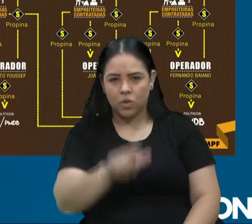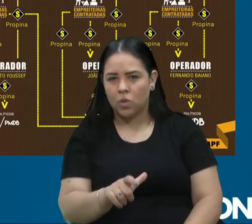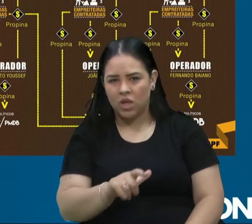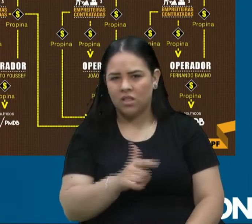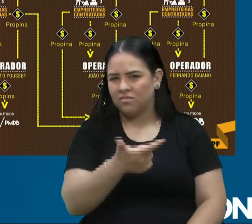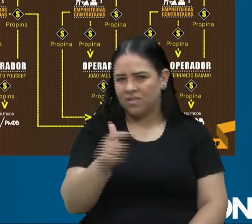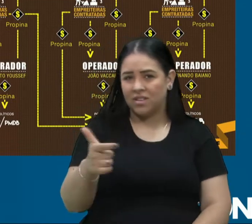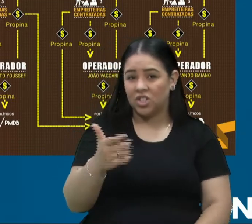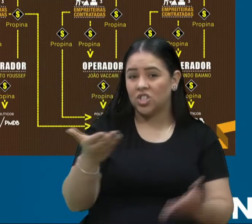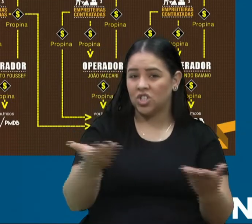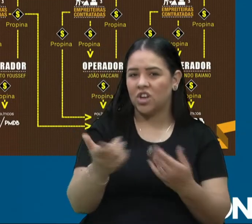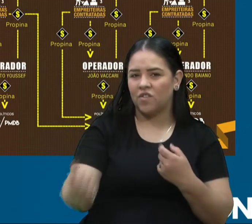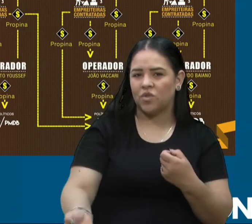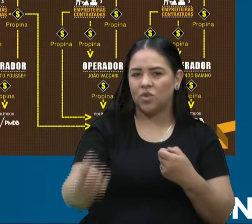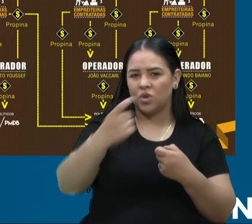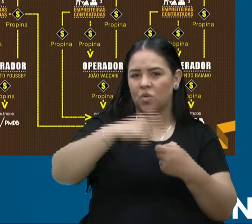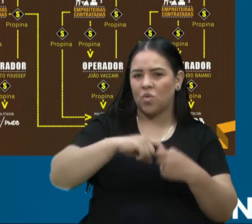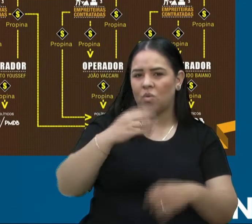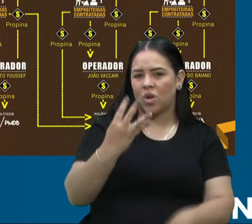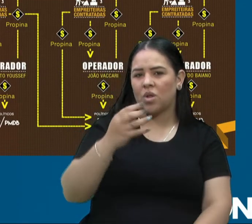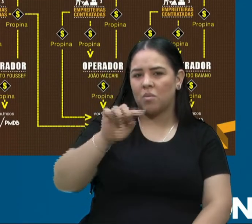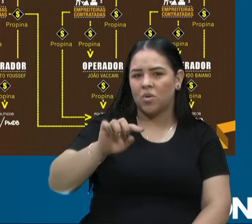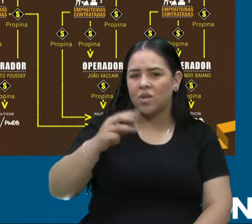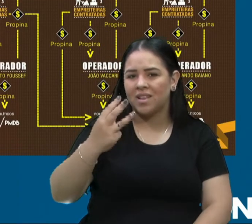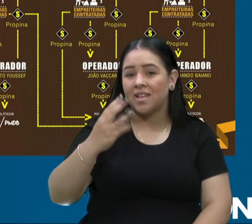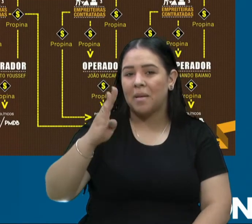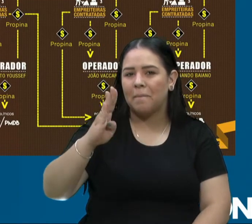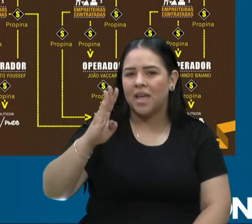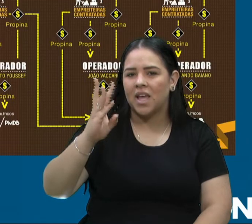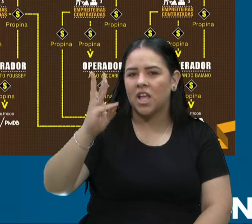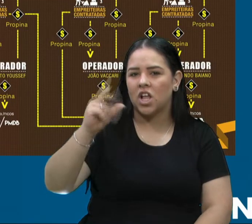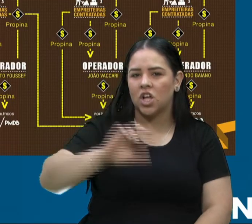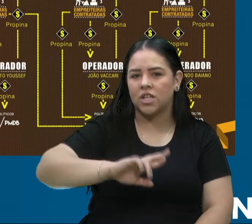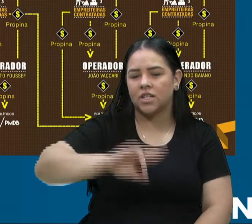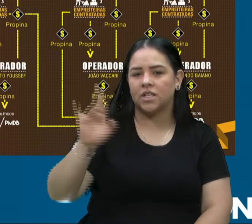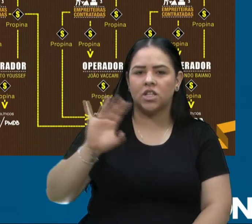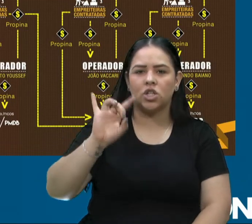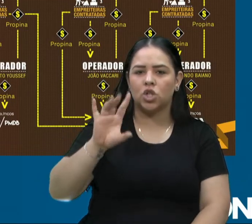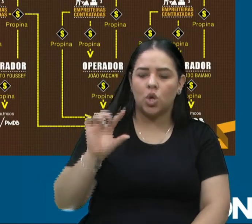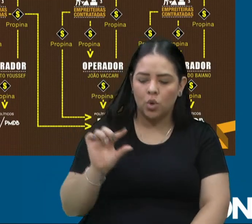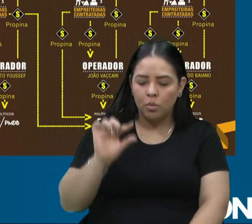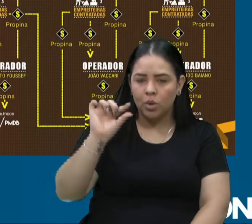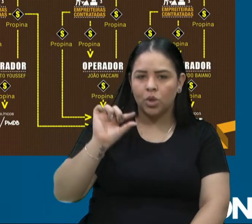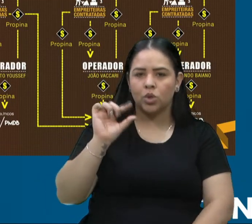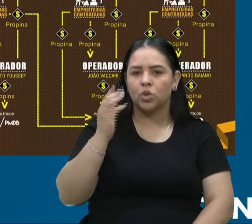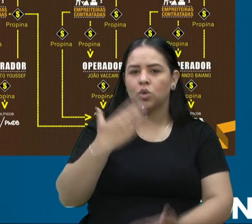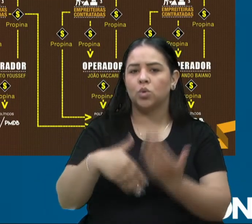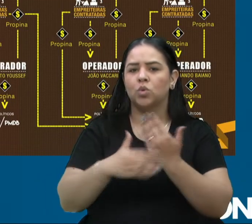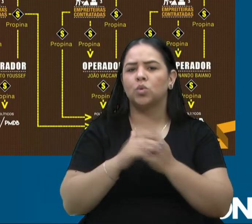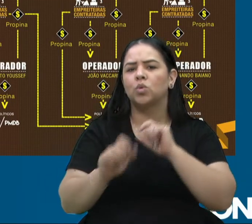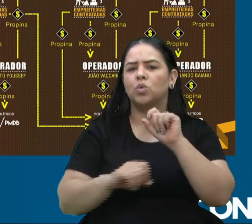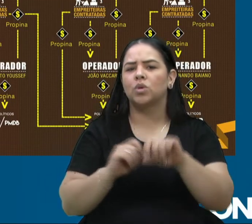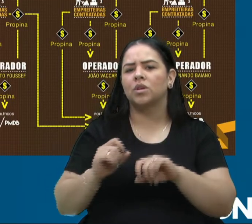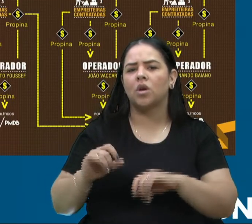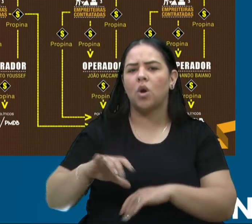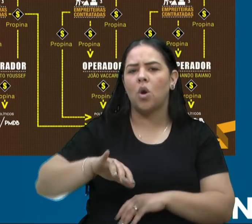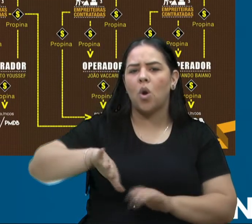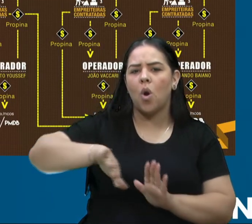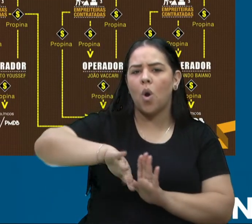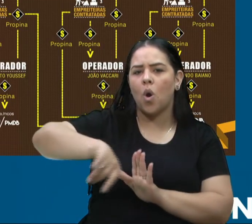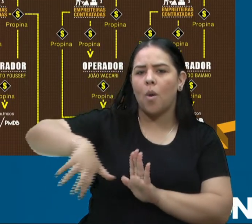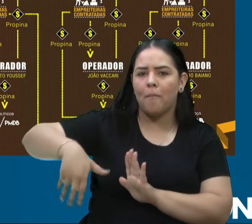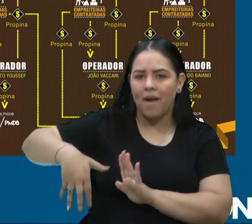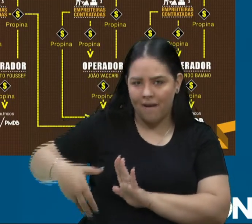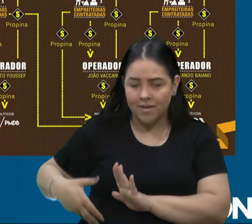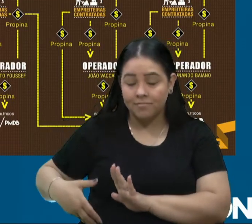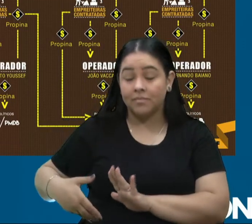foram devolvidos 4,3 bilhões de reais. Certamente isso aqui é só um grãozinho de areia de tudo que foi roubado. E esse projeto, que